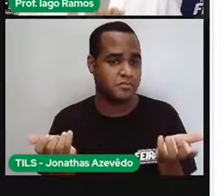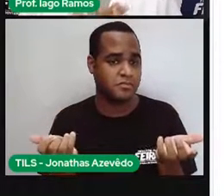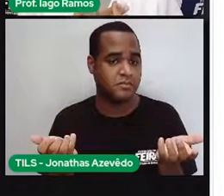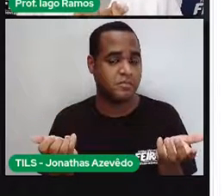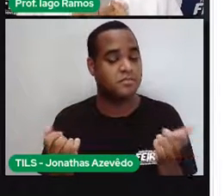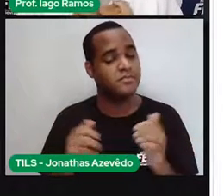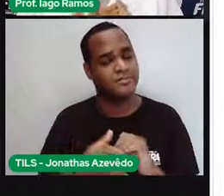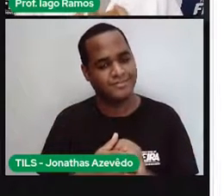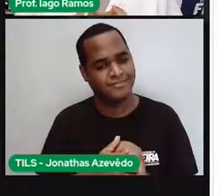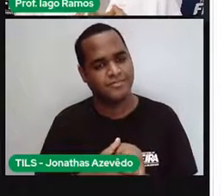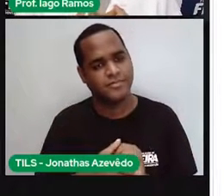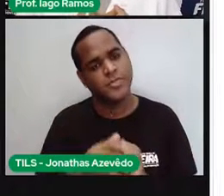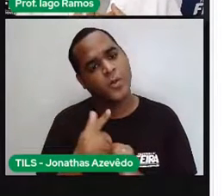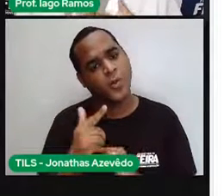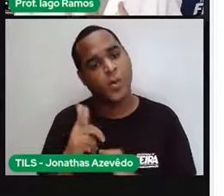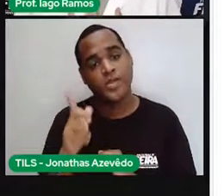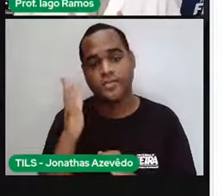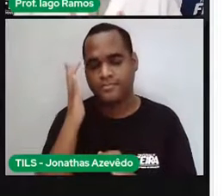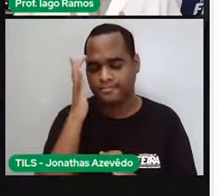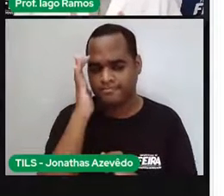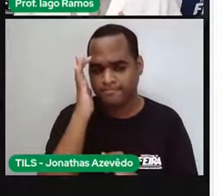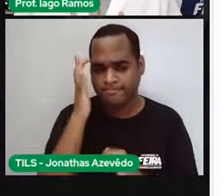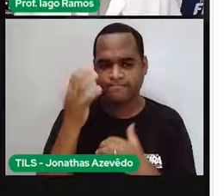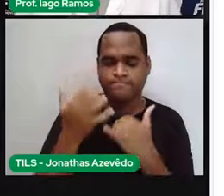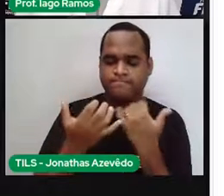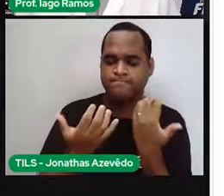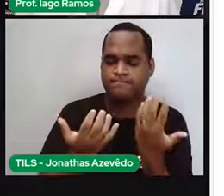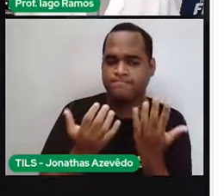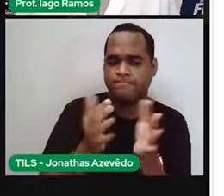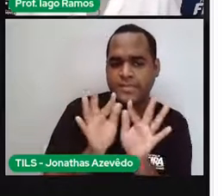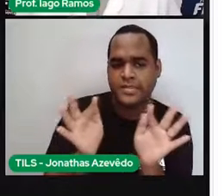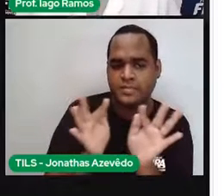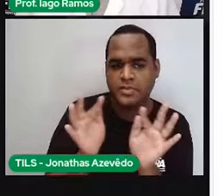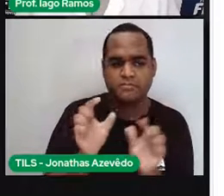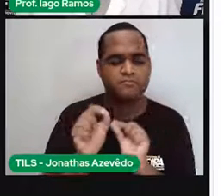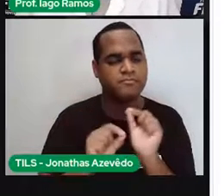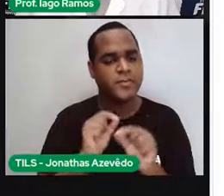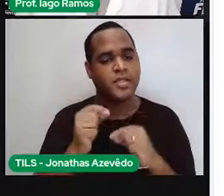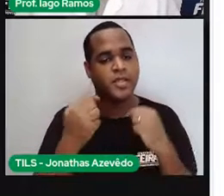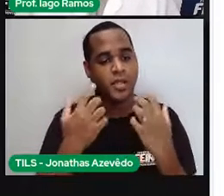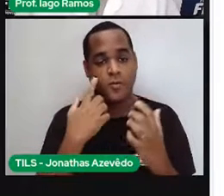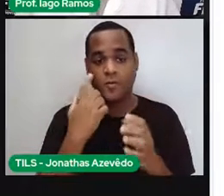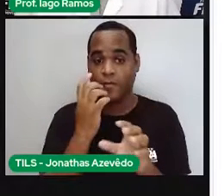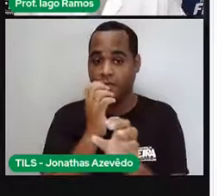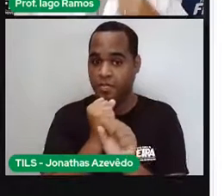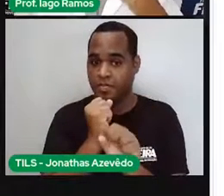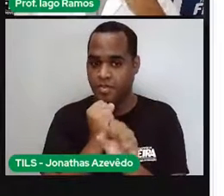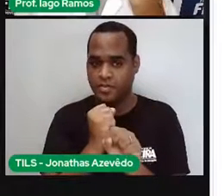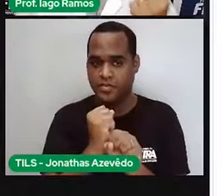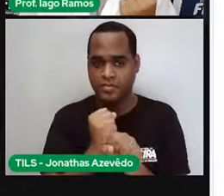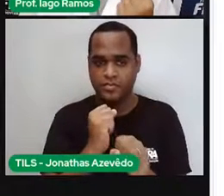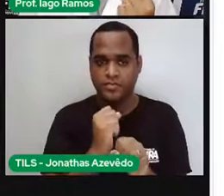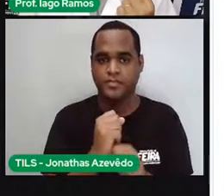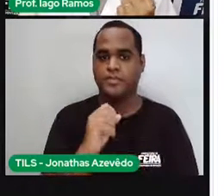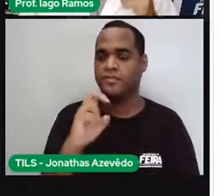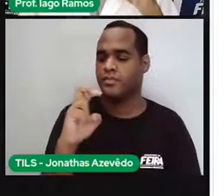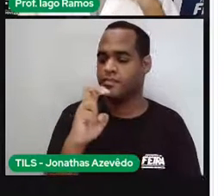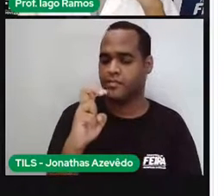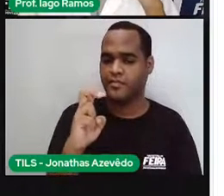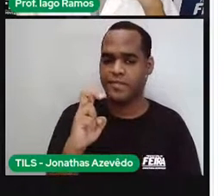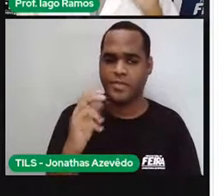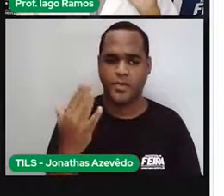Bom, o que é eu acho mais simples? Eu acho mais simples a gente pegar e calcular a quantidade de metros para uma volta,